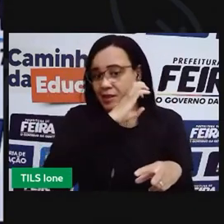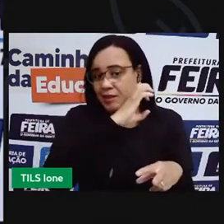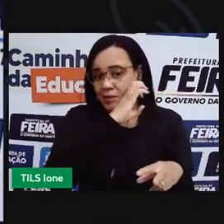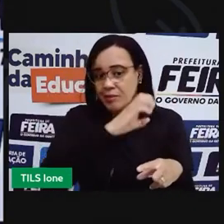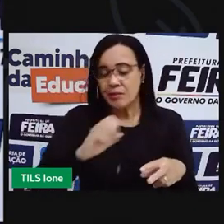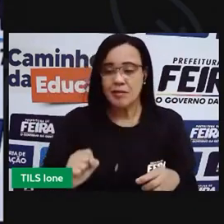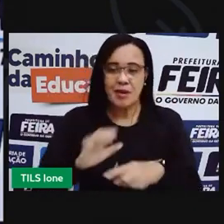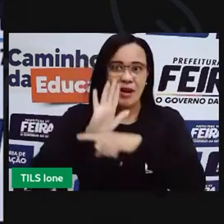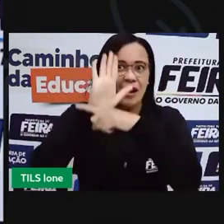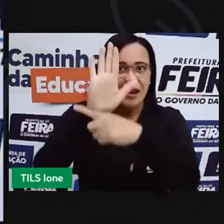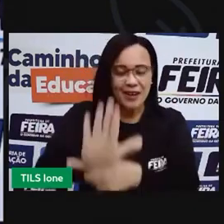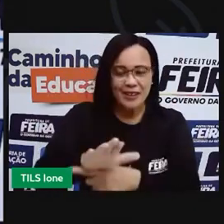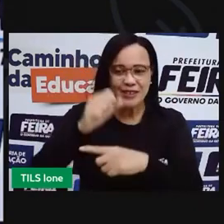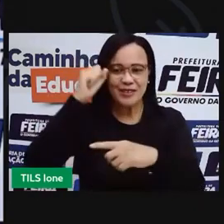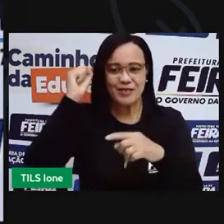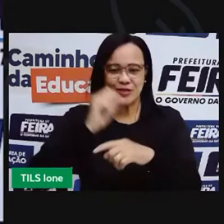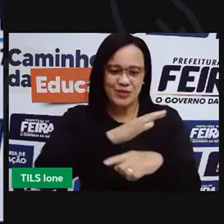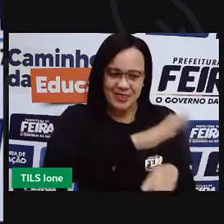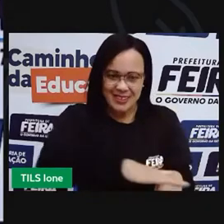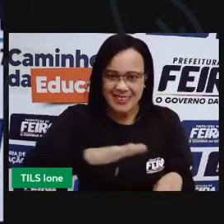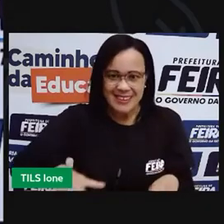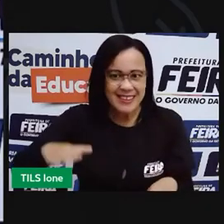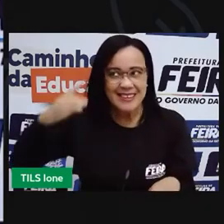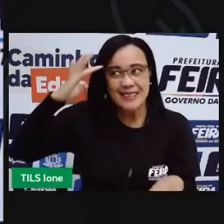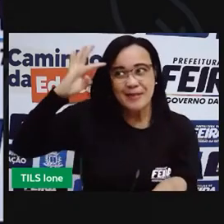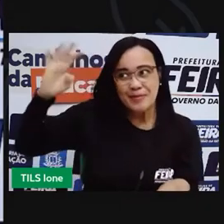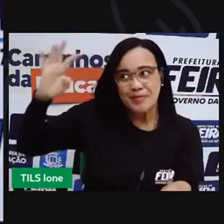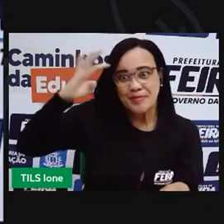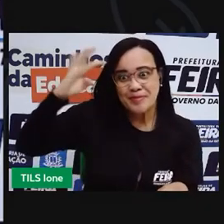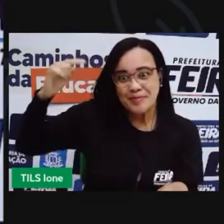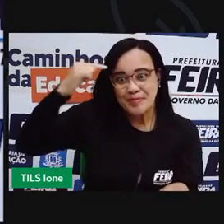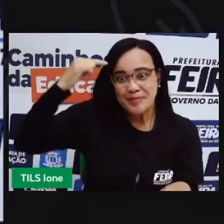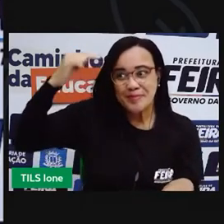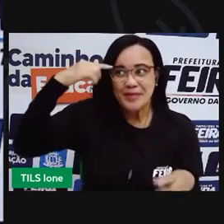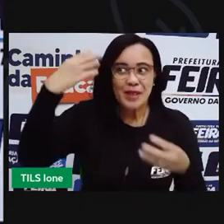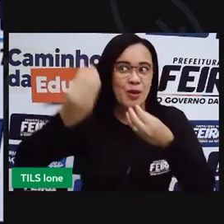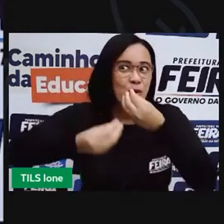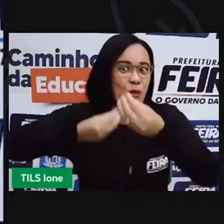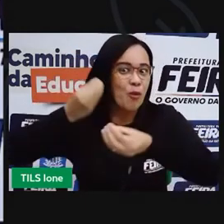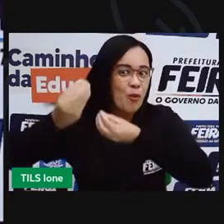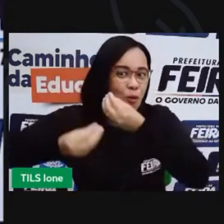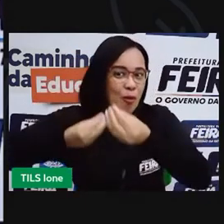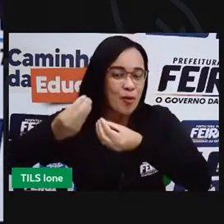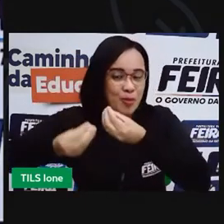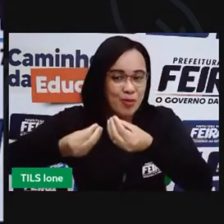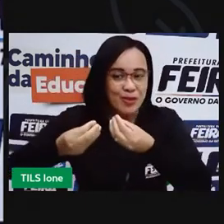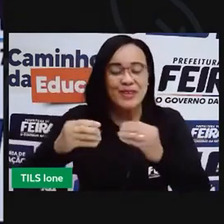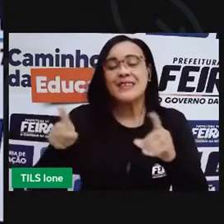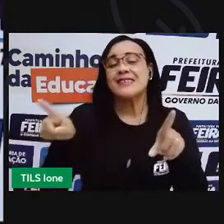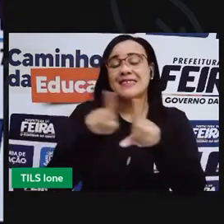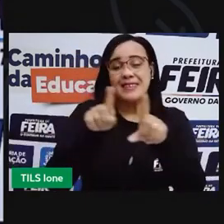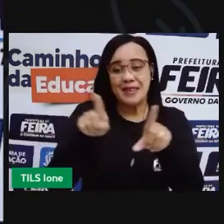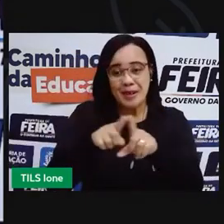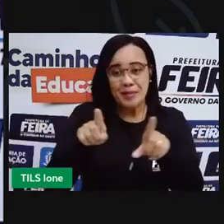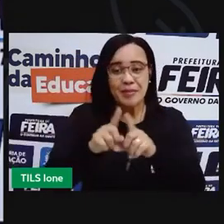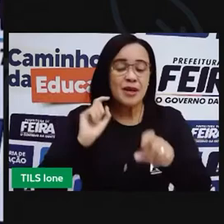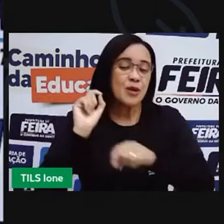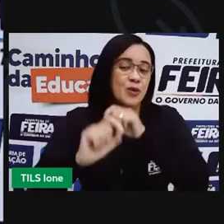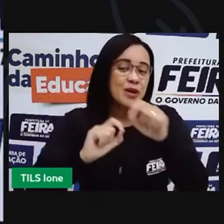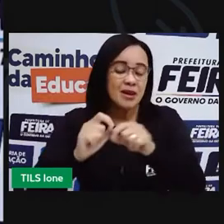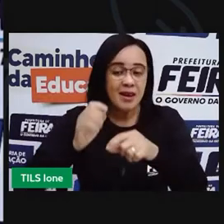da imaginação das crianças. A aumentar o repertório